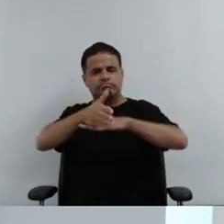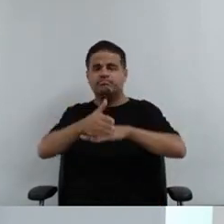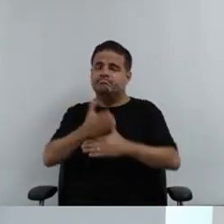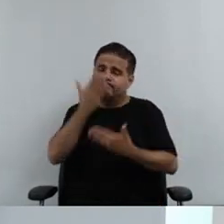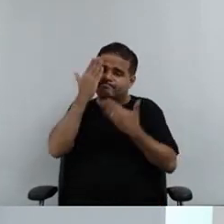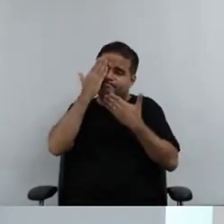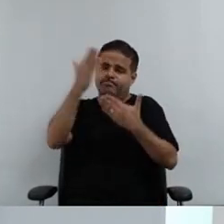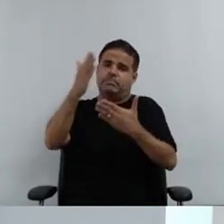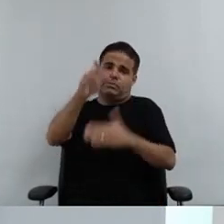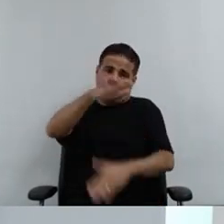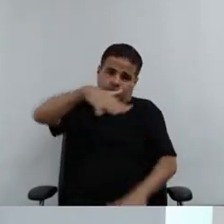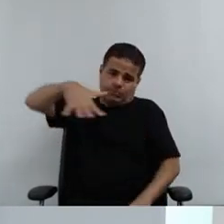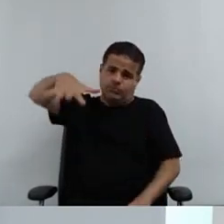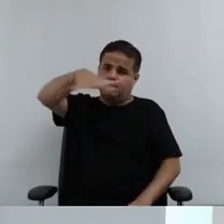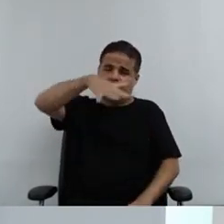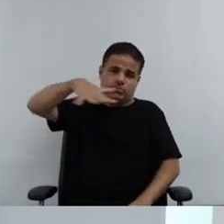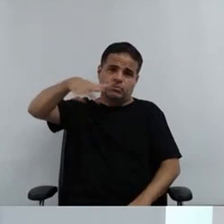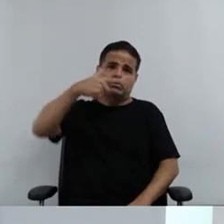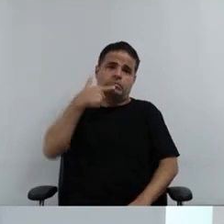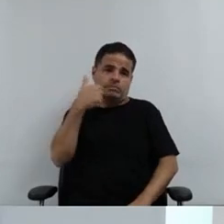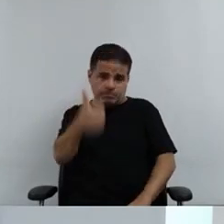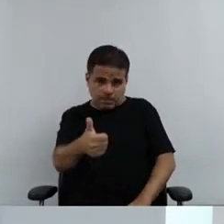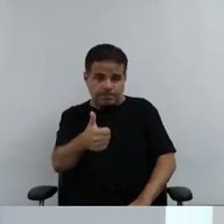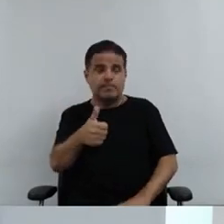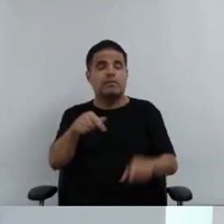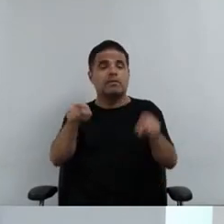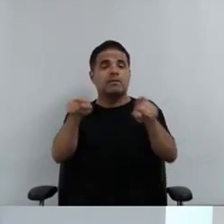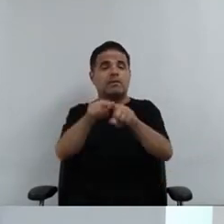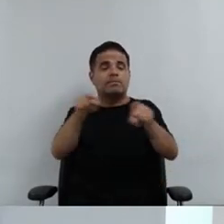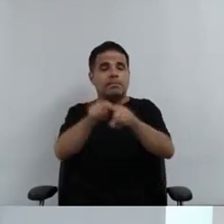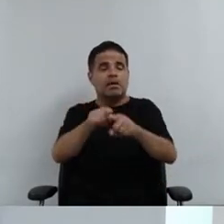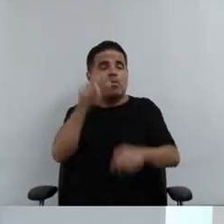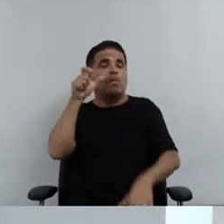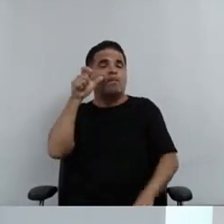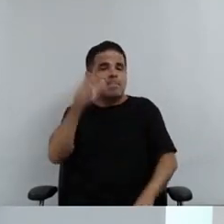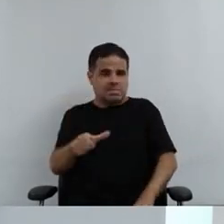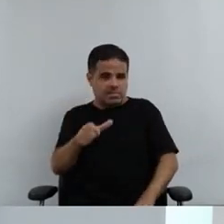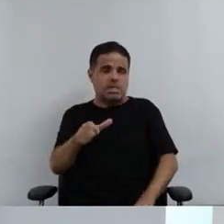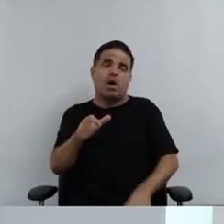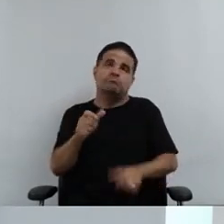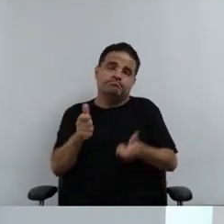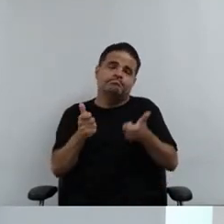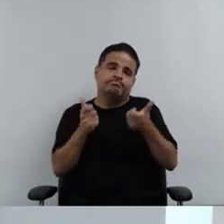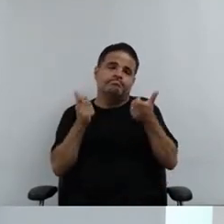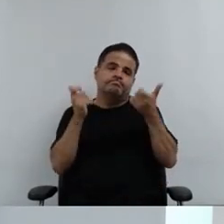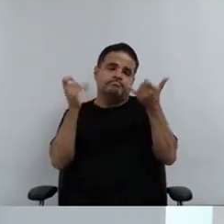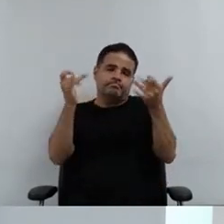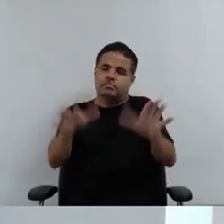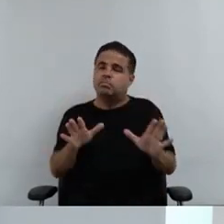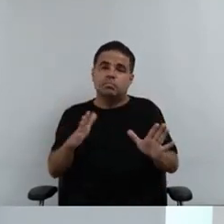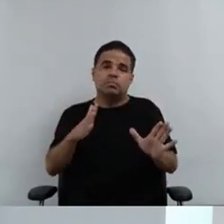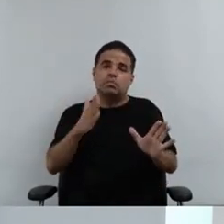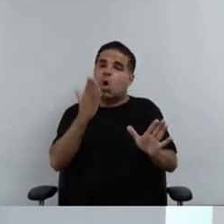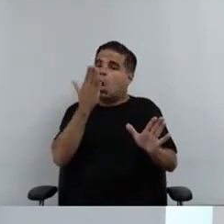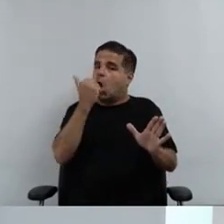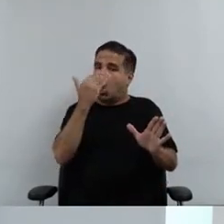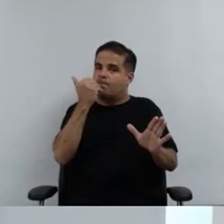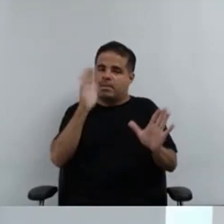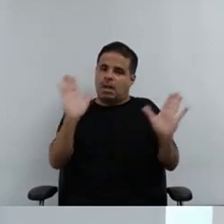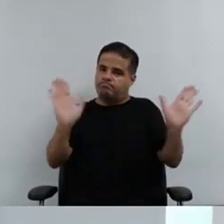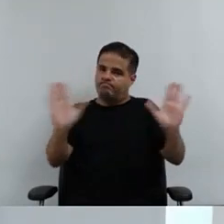agradecimento a eles aqui, tá? E eu gostaria de fazer uma observação aqui, senhores, é que não é comida,